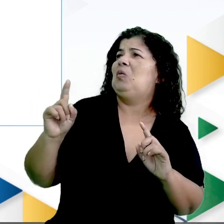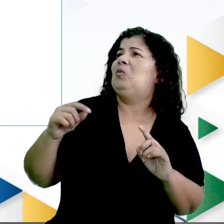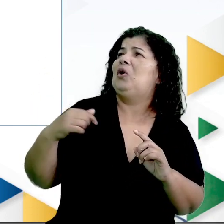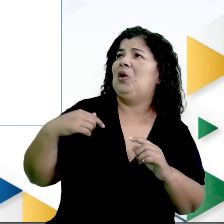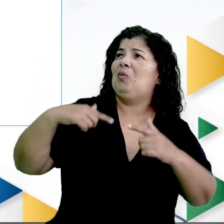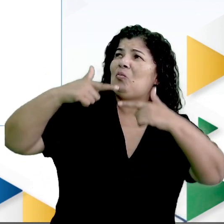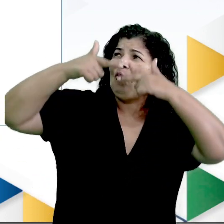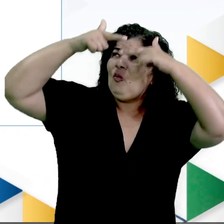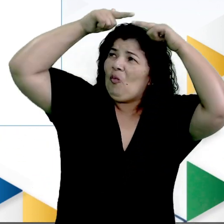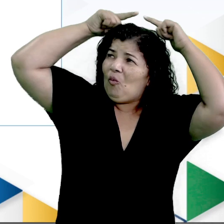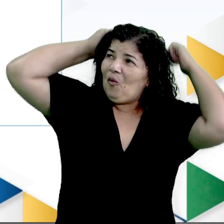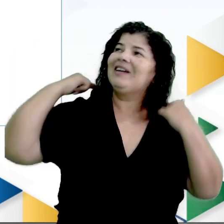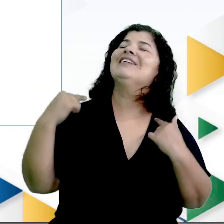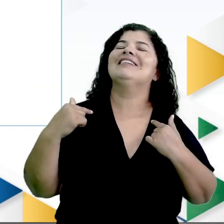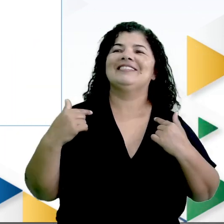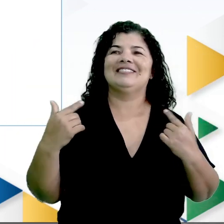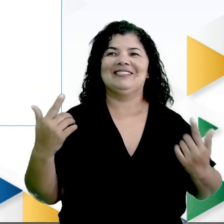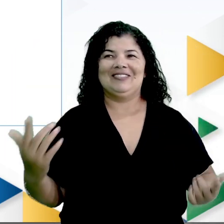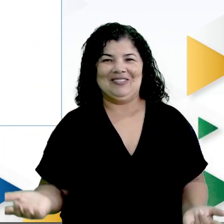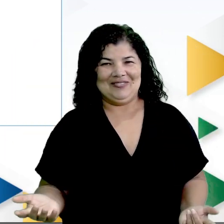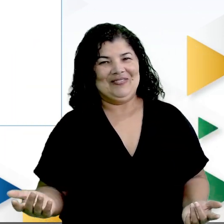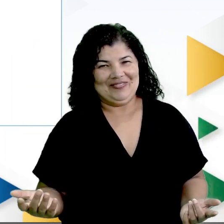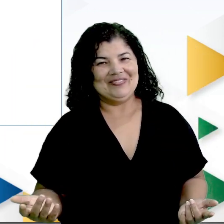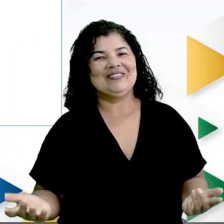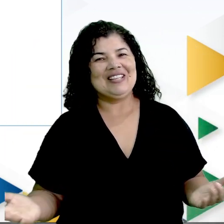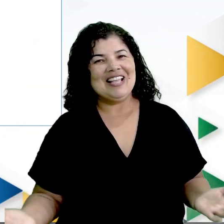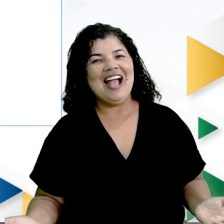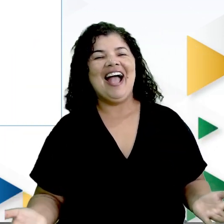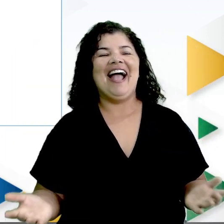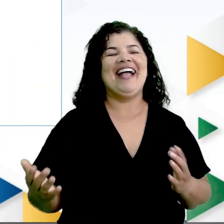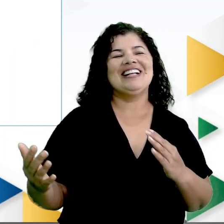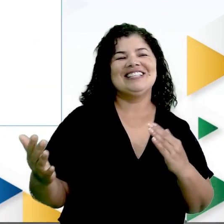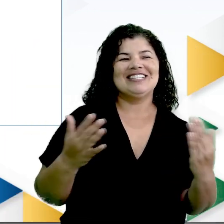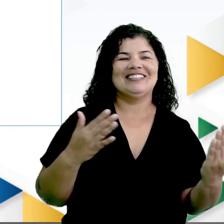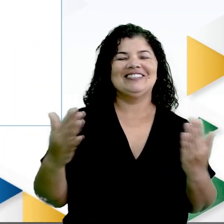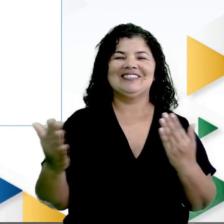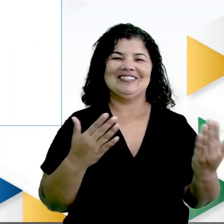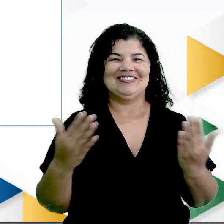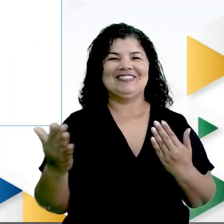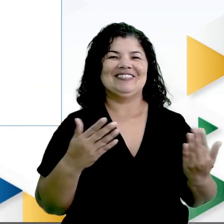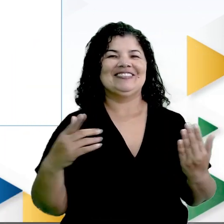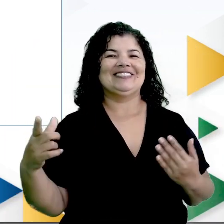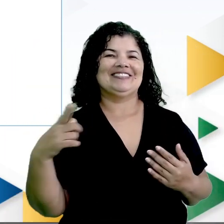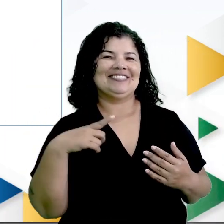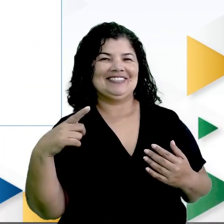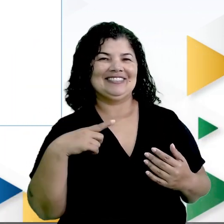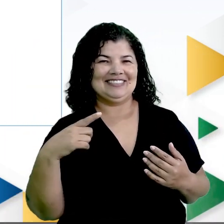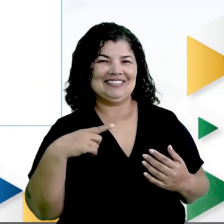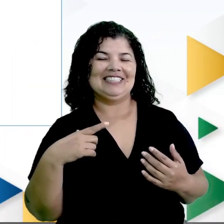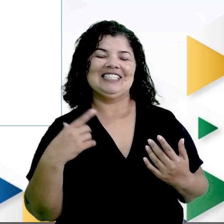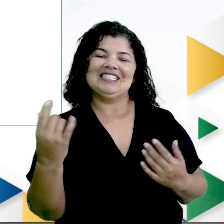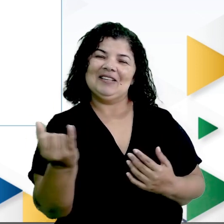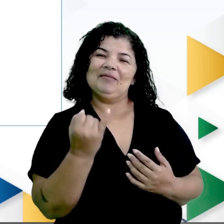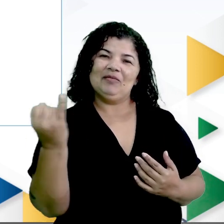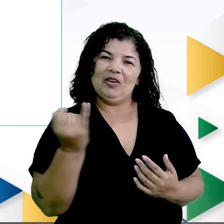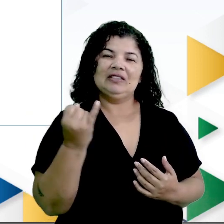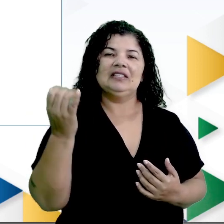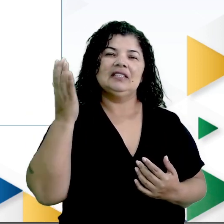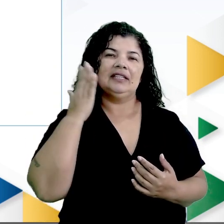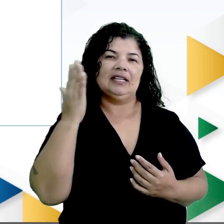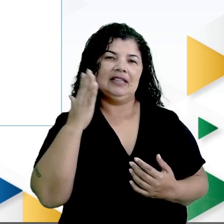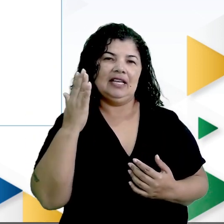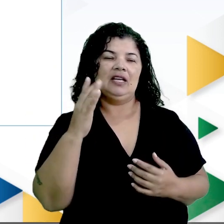careca. Aí veja só, justamente, essa relação. Então, é importante entender,